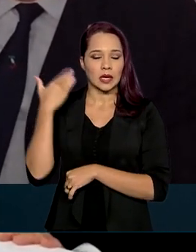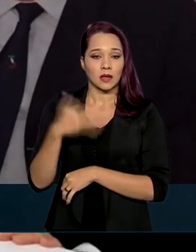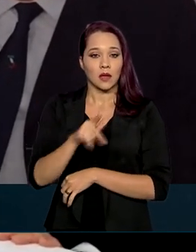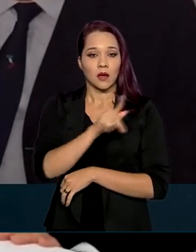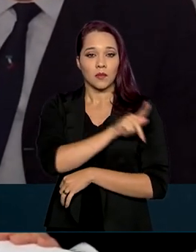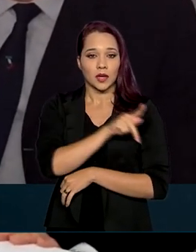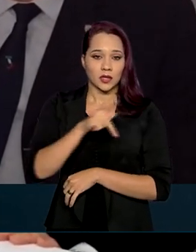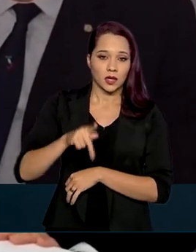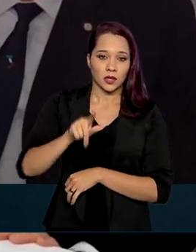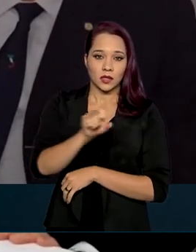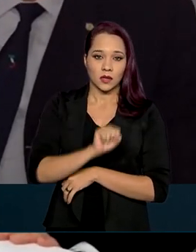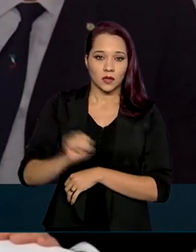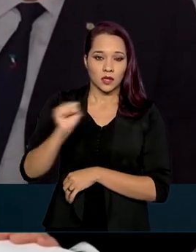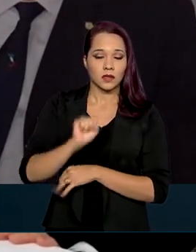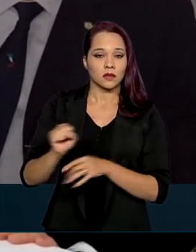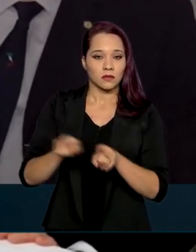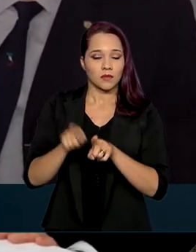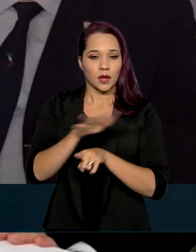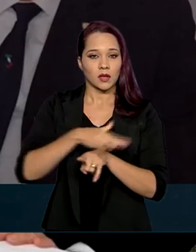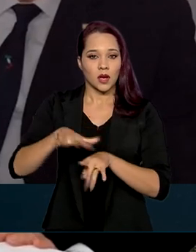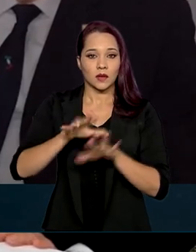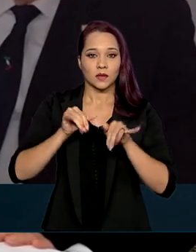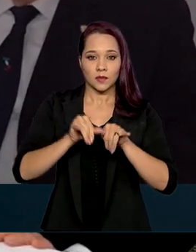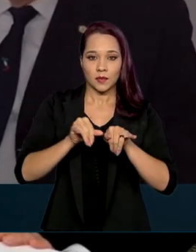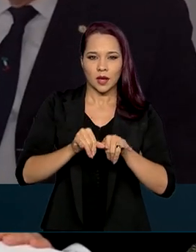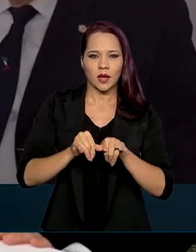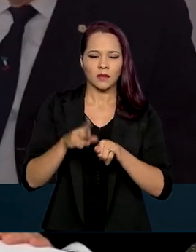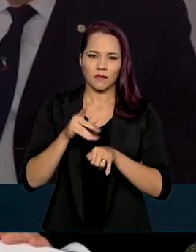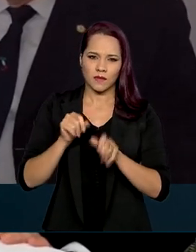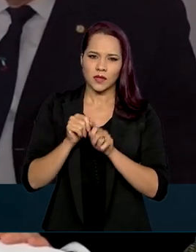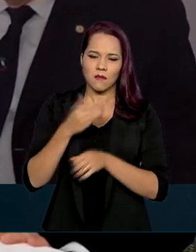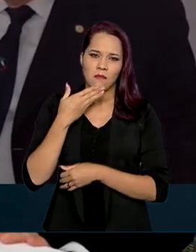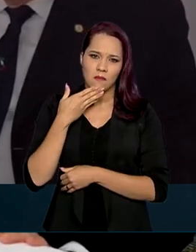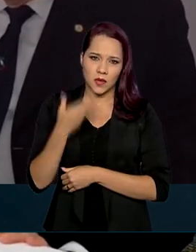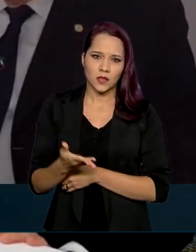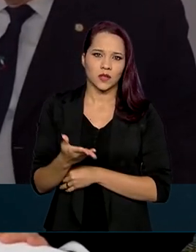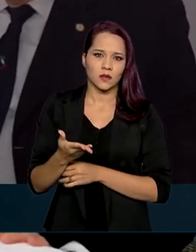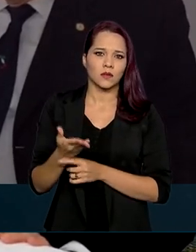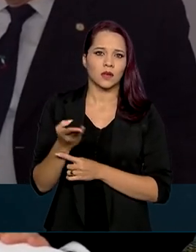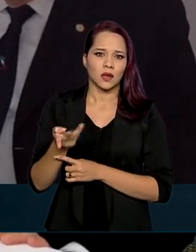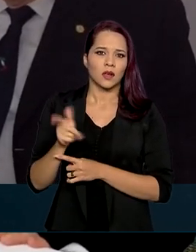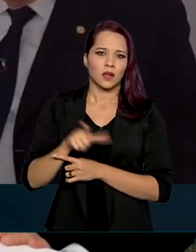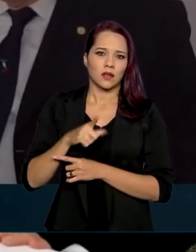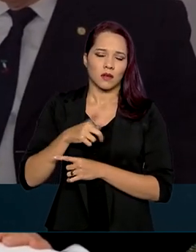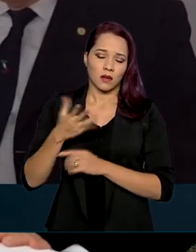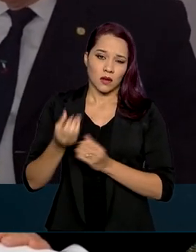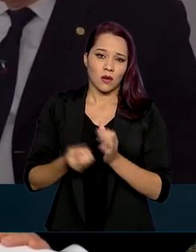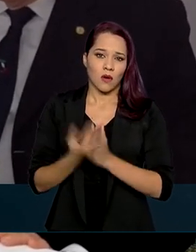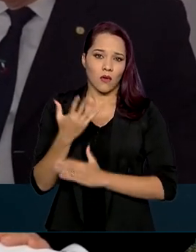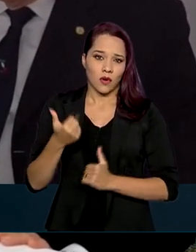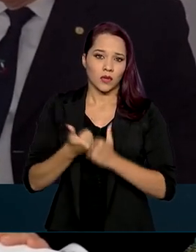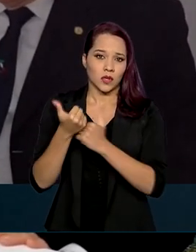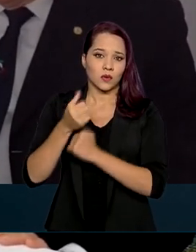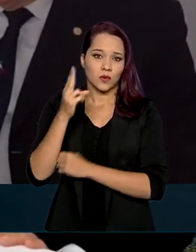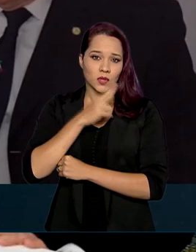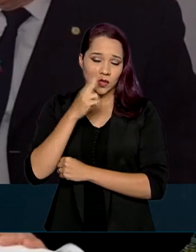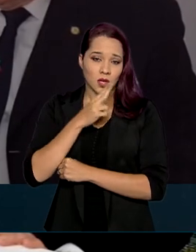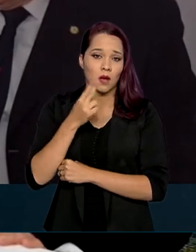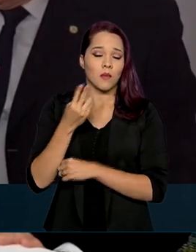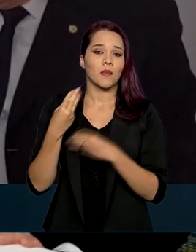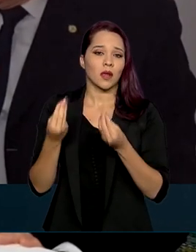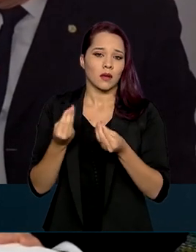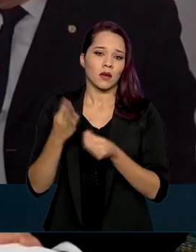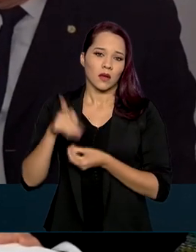associação também de supermercados, fazendo um apelo a que nós criamos o auxílio emergencial para exatamente